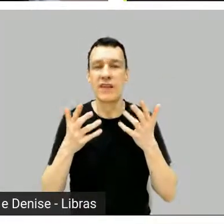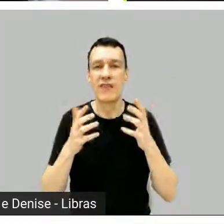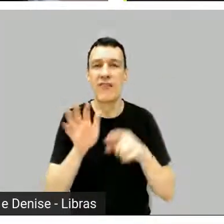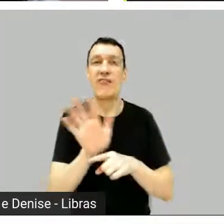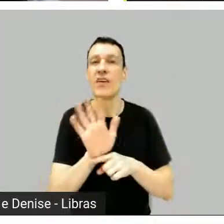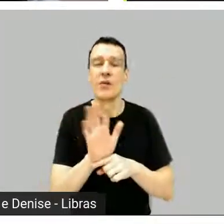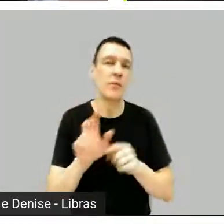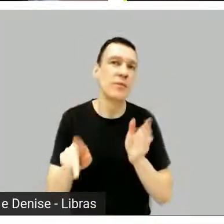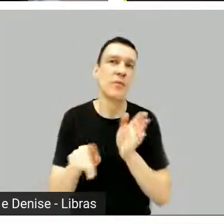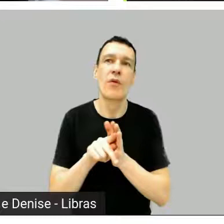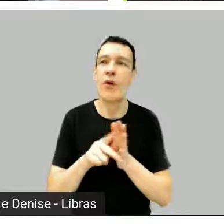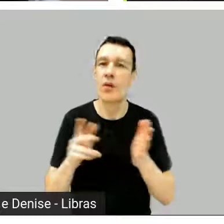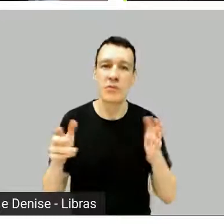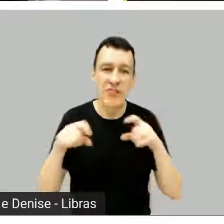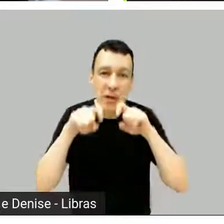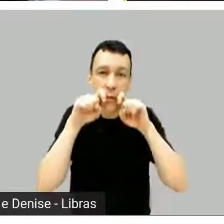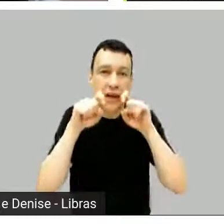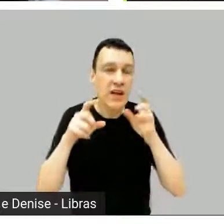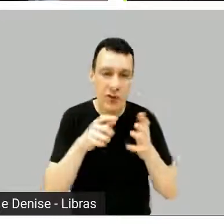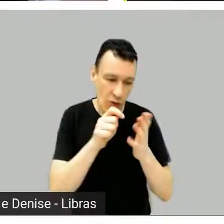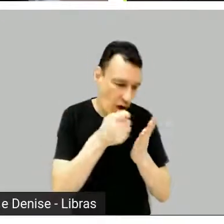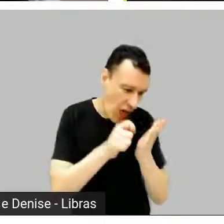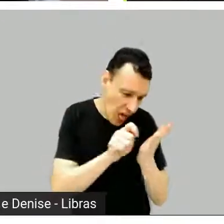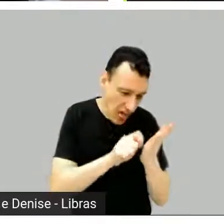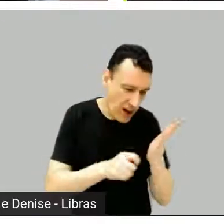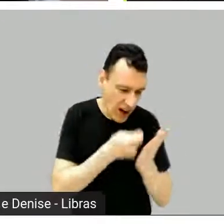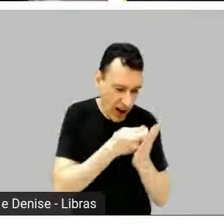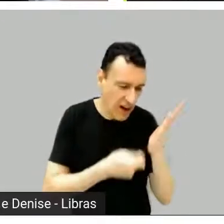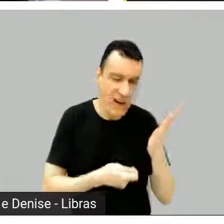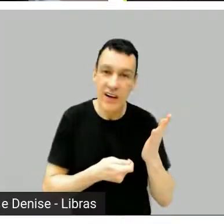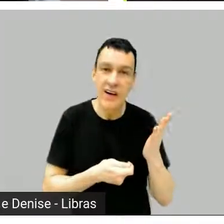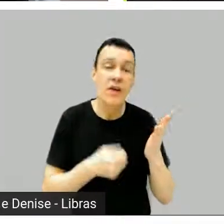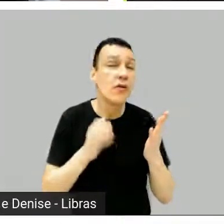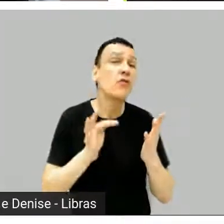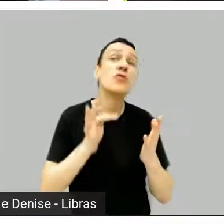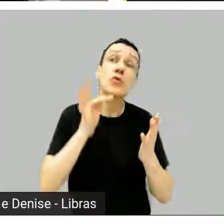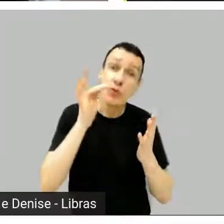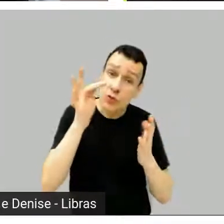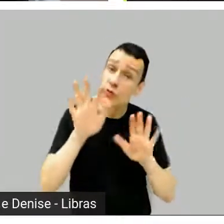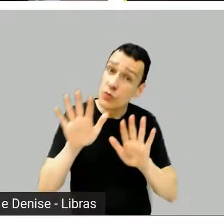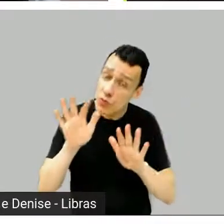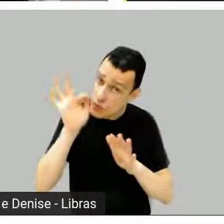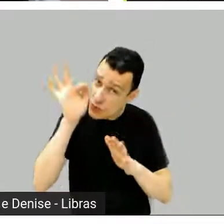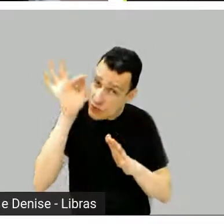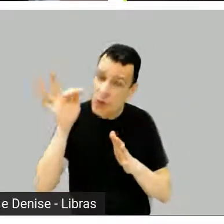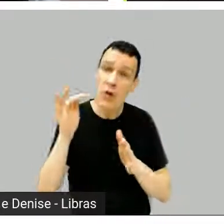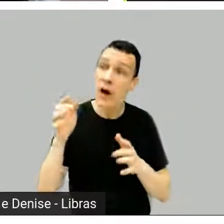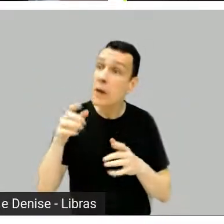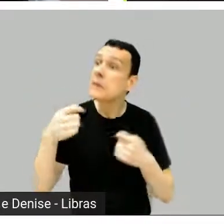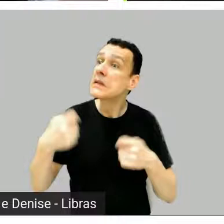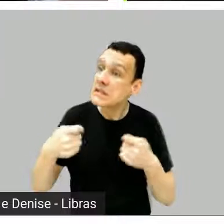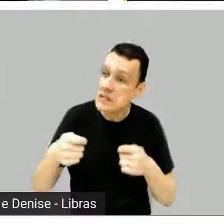é isso, você tem que falar do que você conhece, você tem que ir para o gênero. Então, por exemplo,